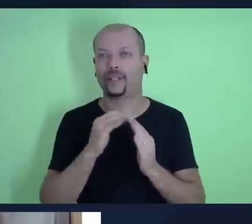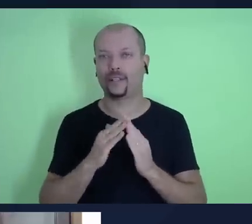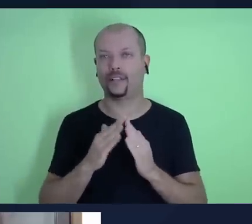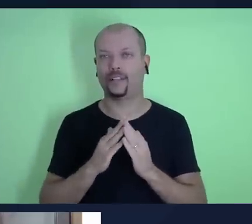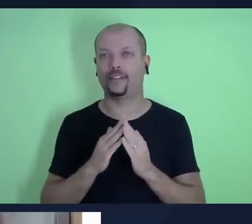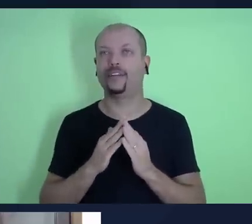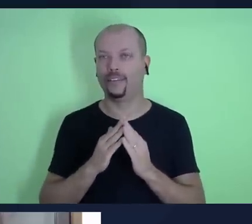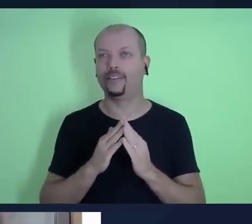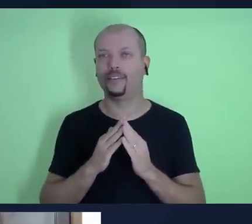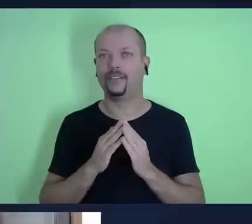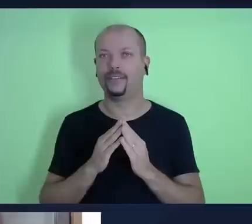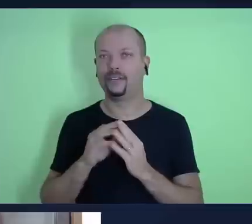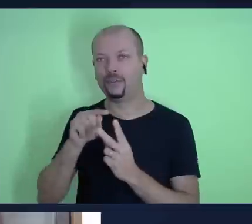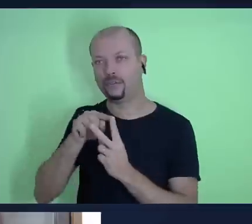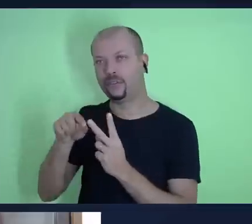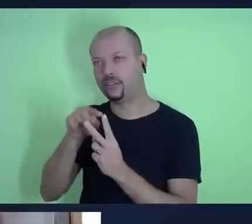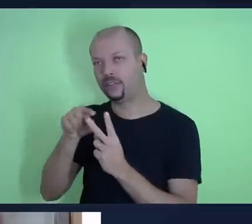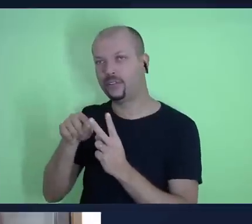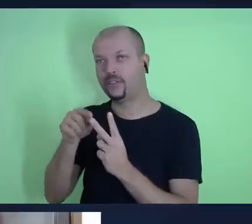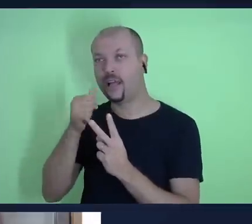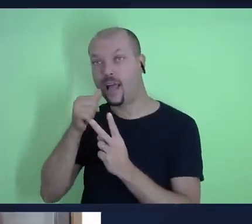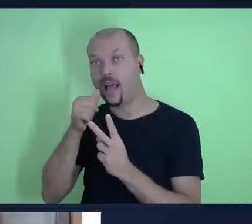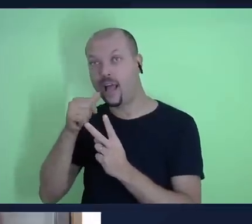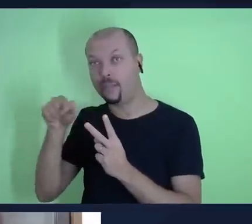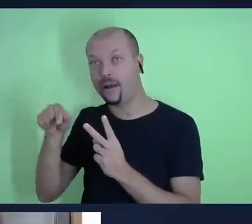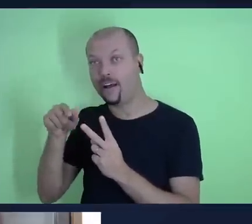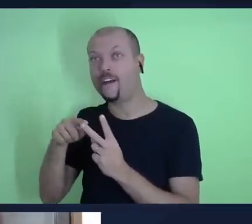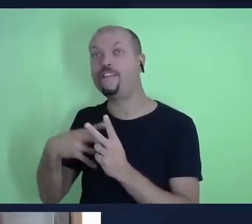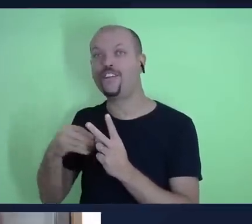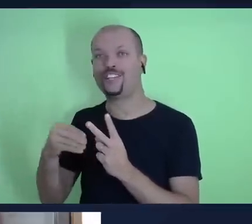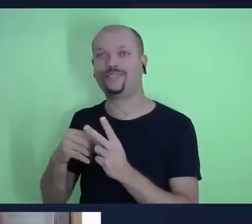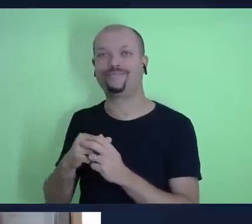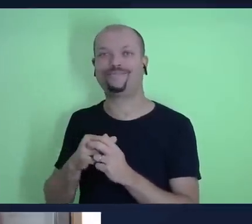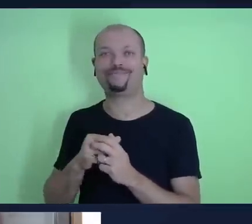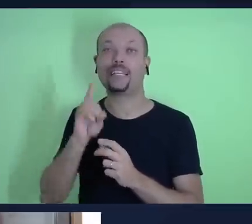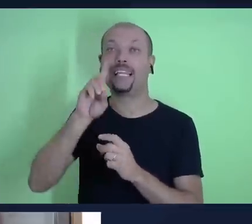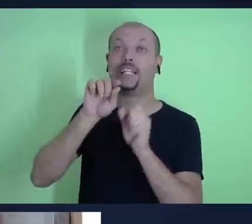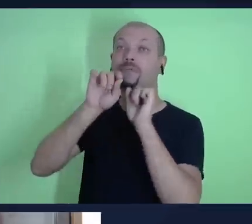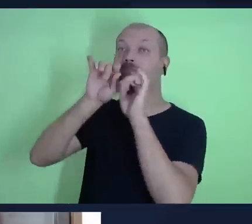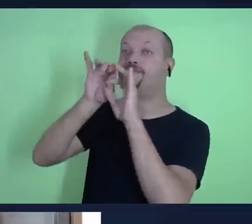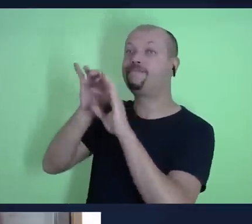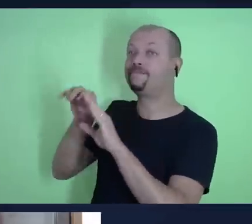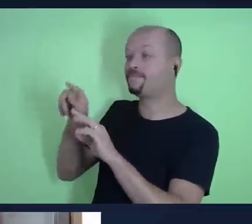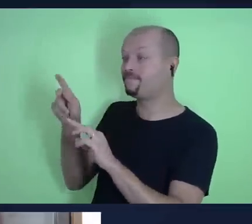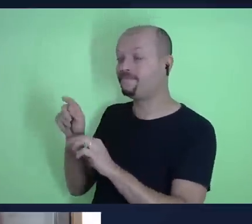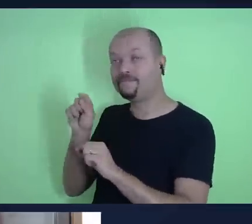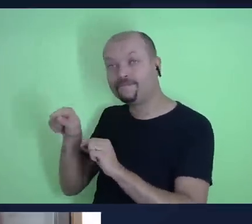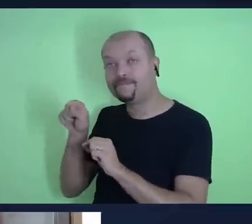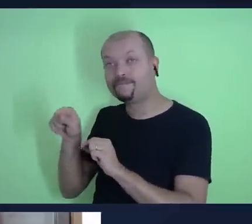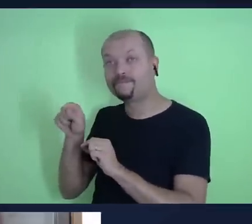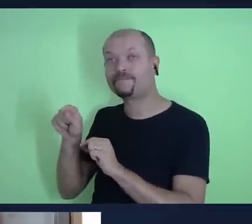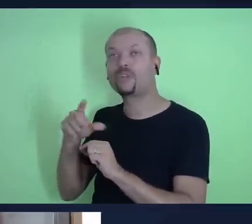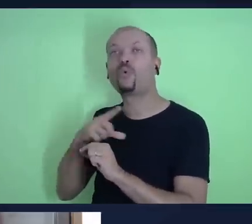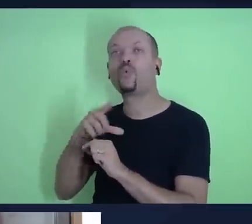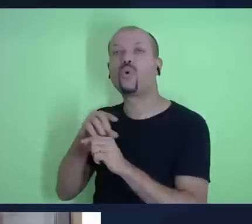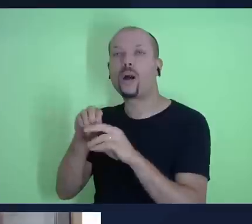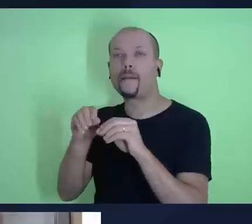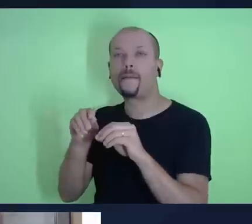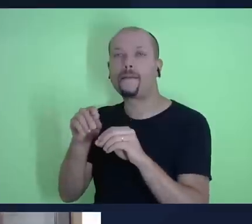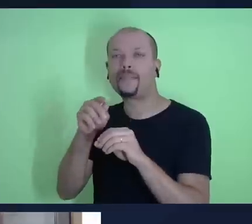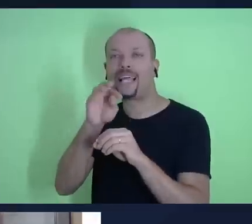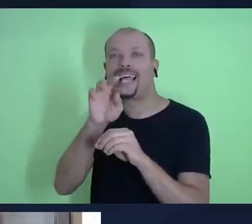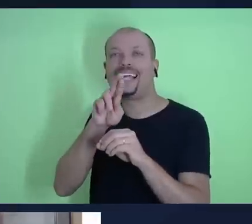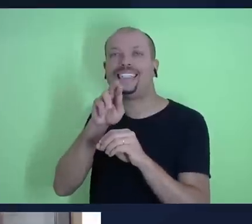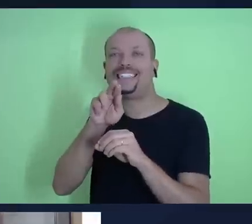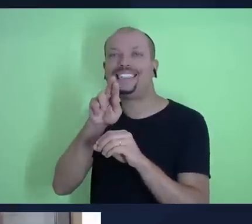alimentação dela e do próprio filho ela entrega para Elias e Deus abençoa aquela mulher de tal maneira que o trigo e o azeite não